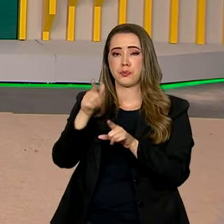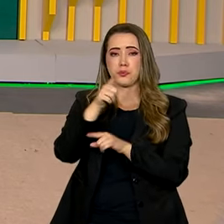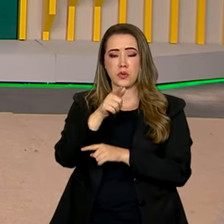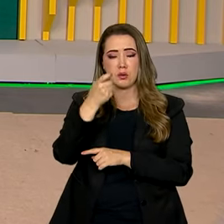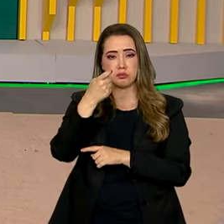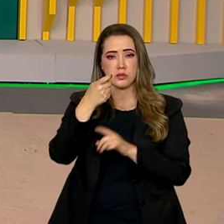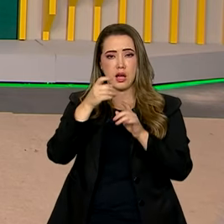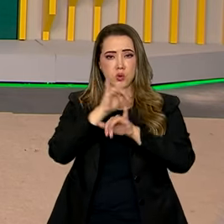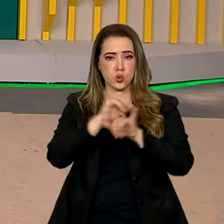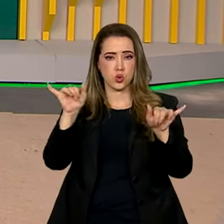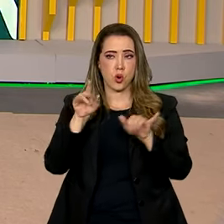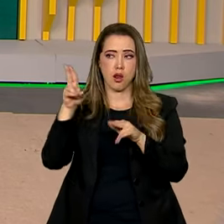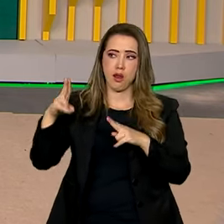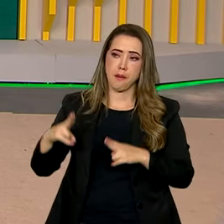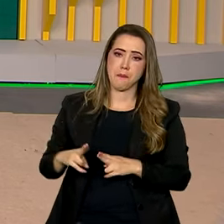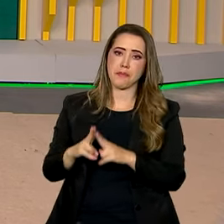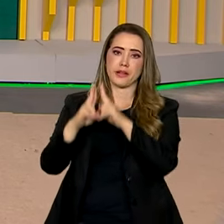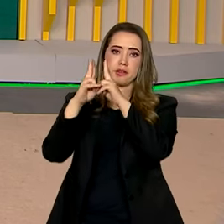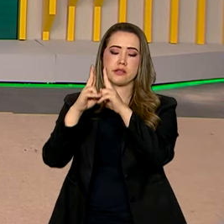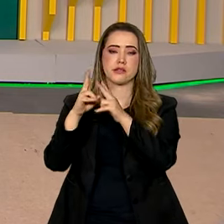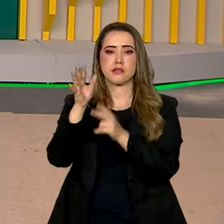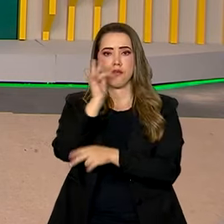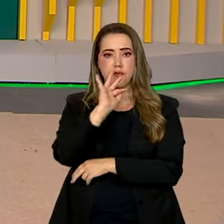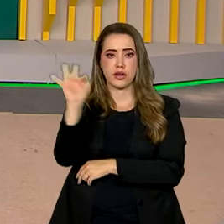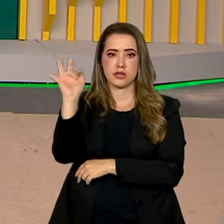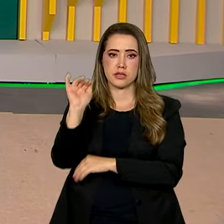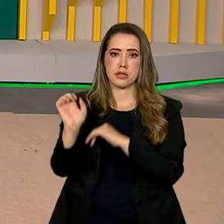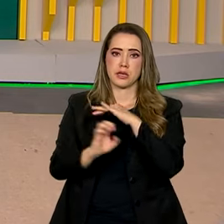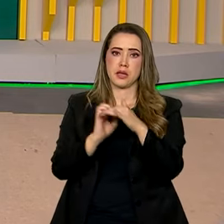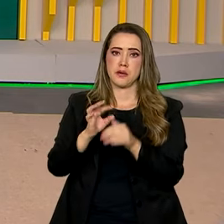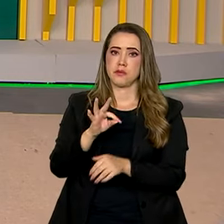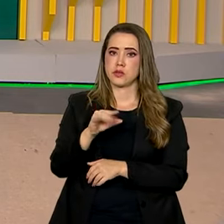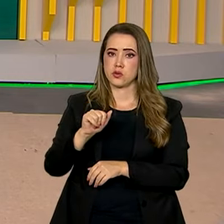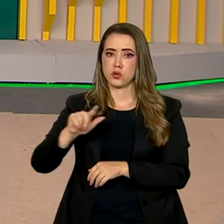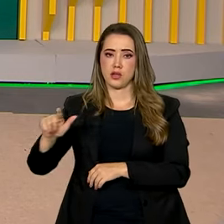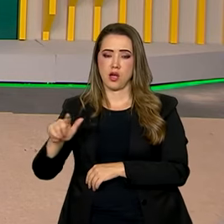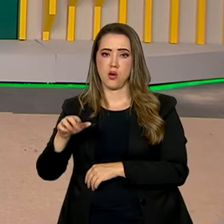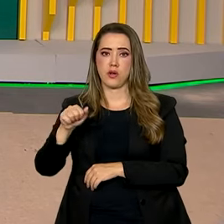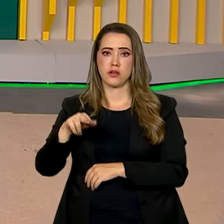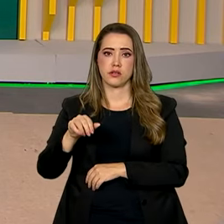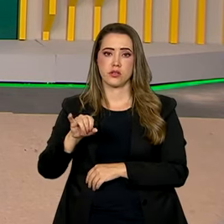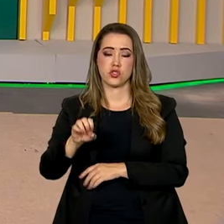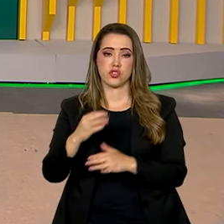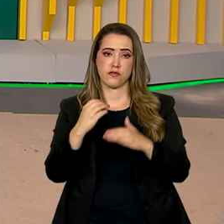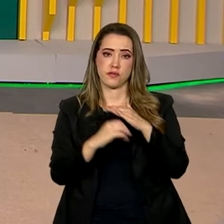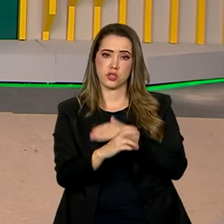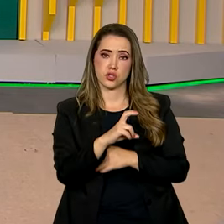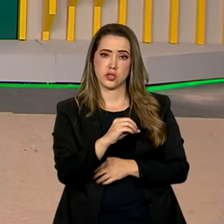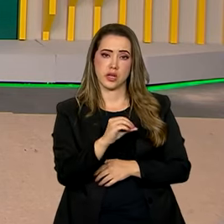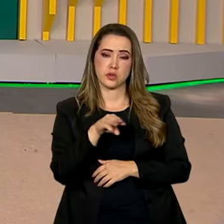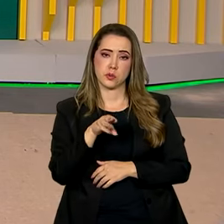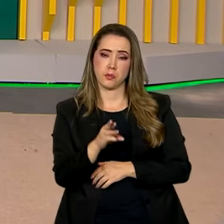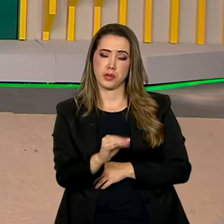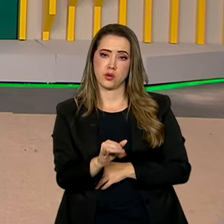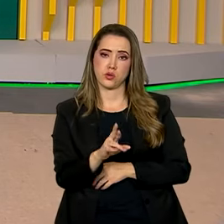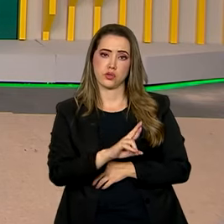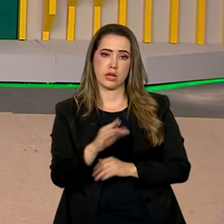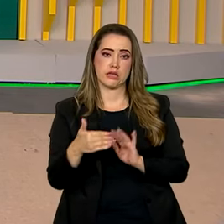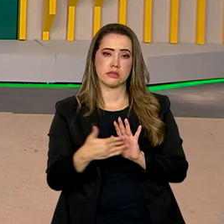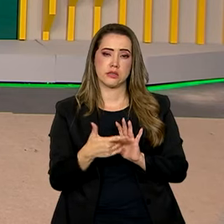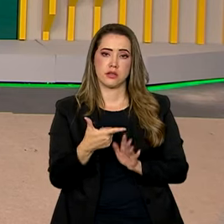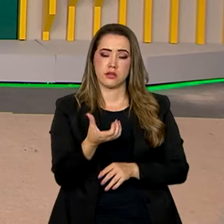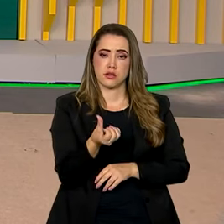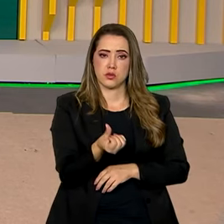anunciou em Paris, na França, que a empresa Total Energies vai investir 500 bilhões de reais até